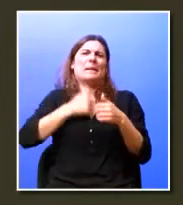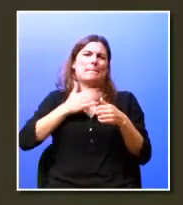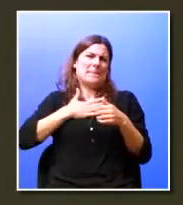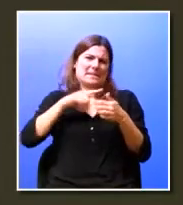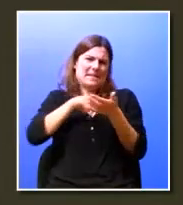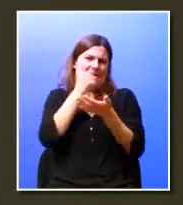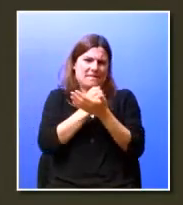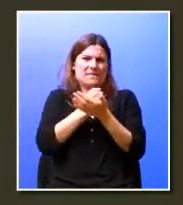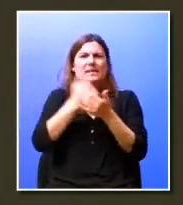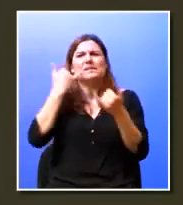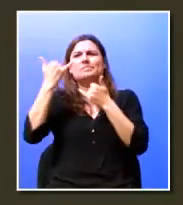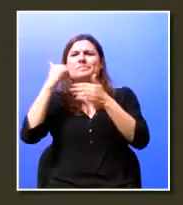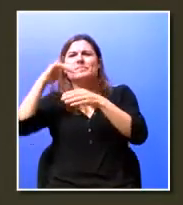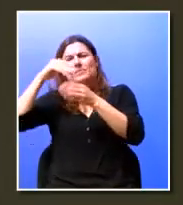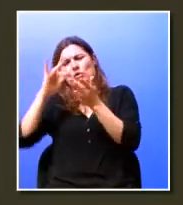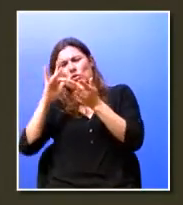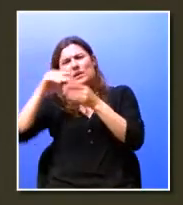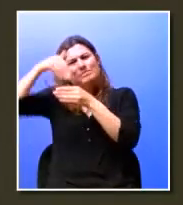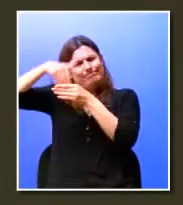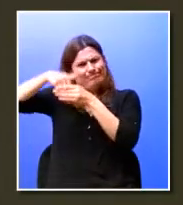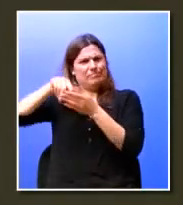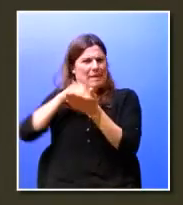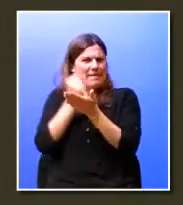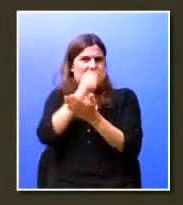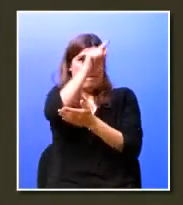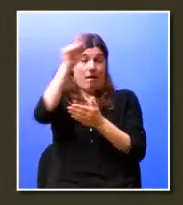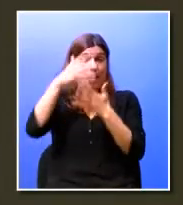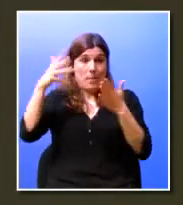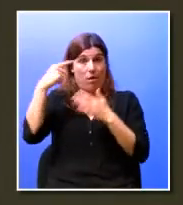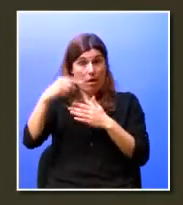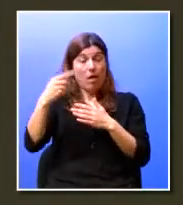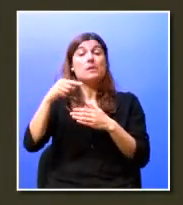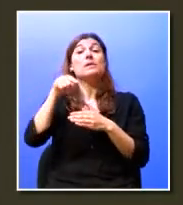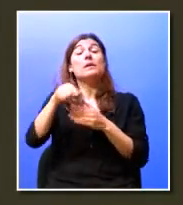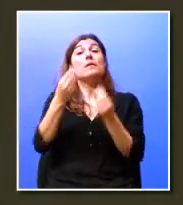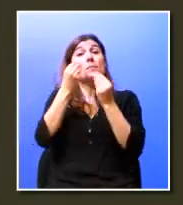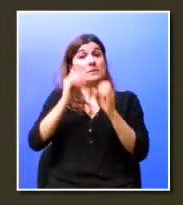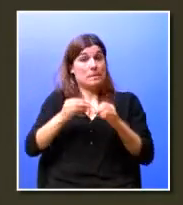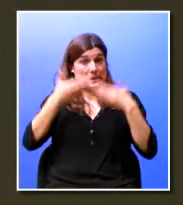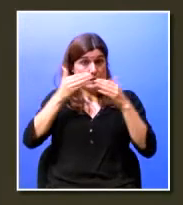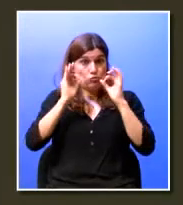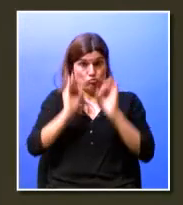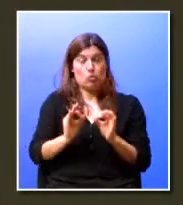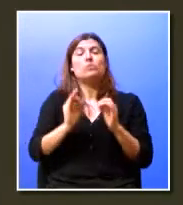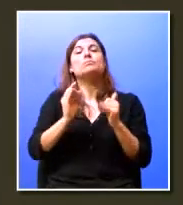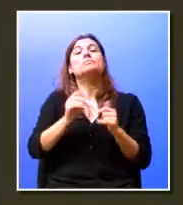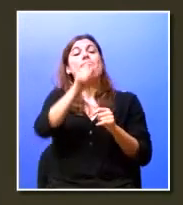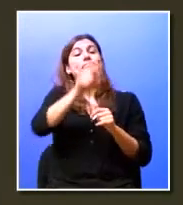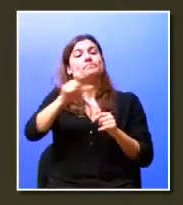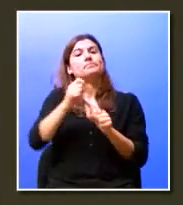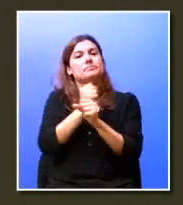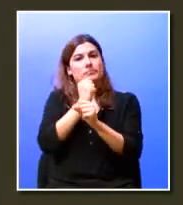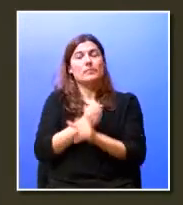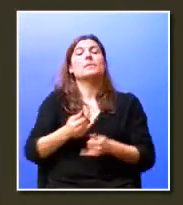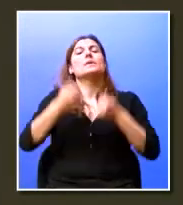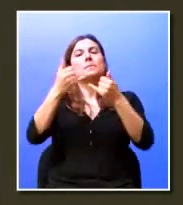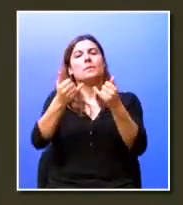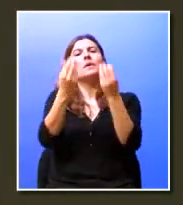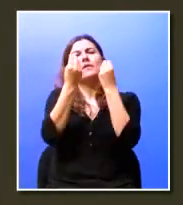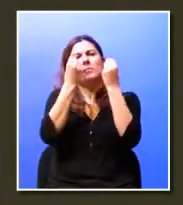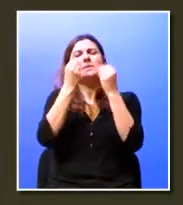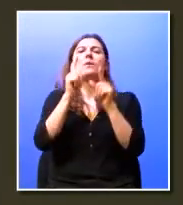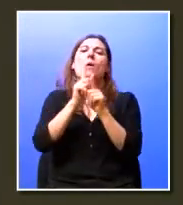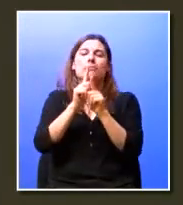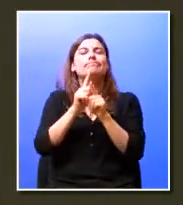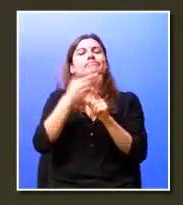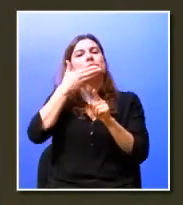que todas as empresas na sua maioria também detenham. Depois desta formação inicial, os nossos trabalhadores fazem formações de aperfeiçoamento